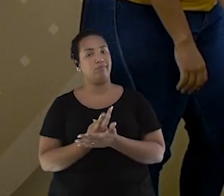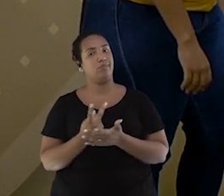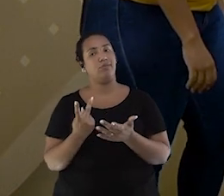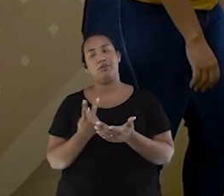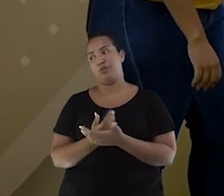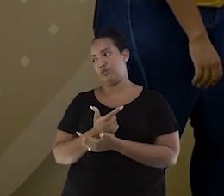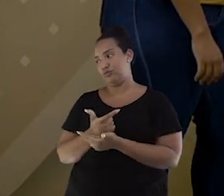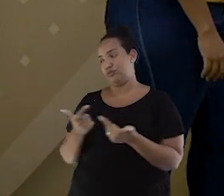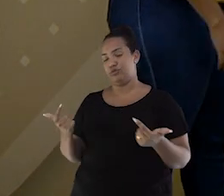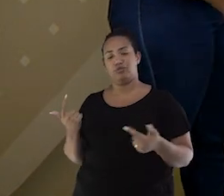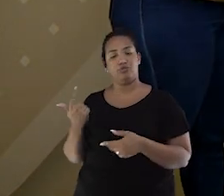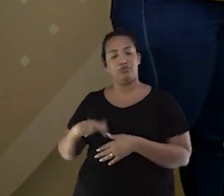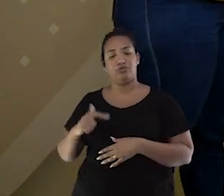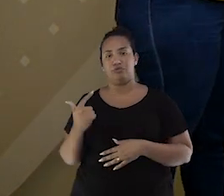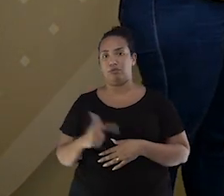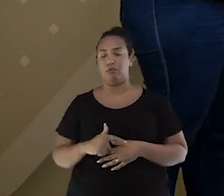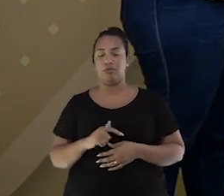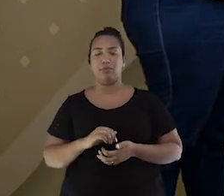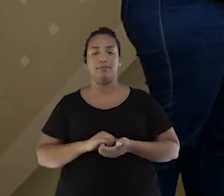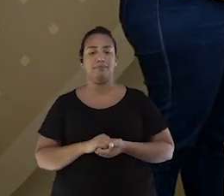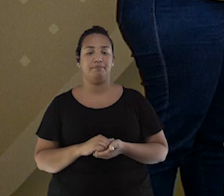Está só atirando no mar.